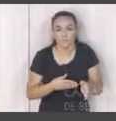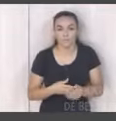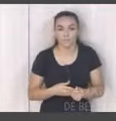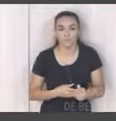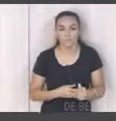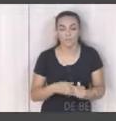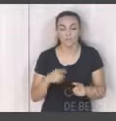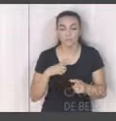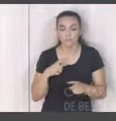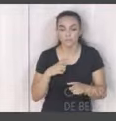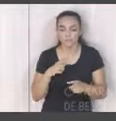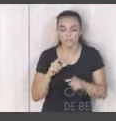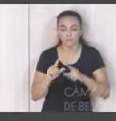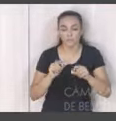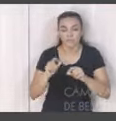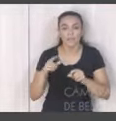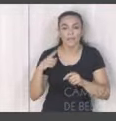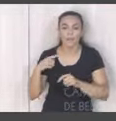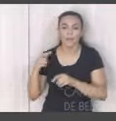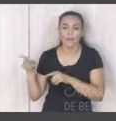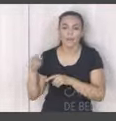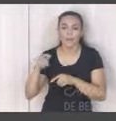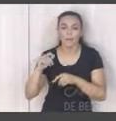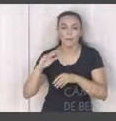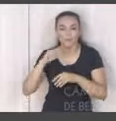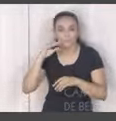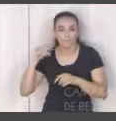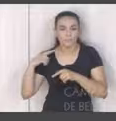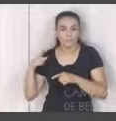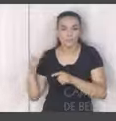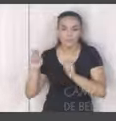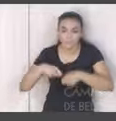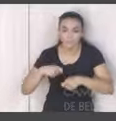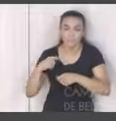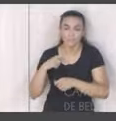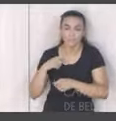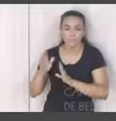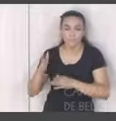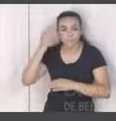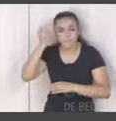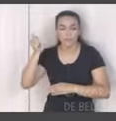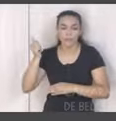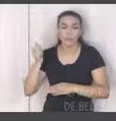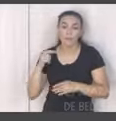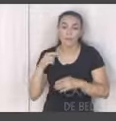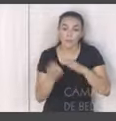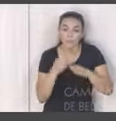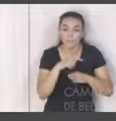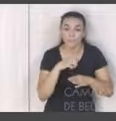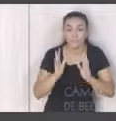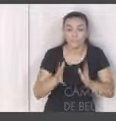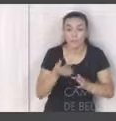onde os triadores foram capacitados até as próprias cooperativas e isso aí está permitindo que a gente deixe na cooperativa mais de 60